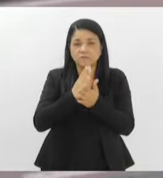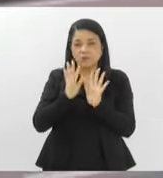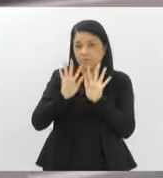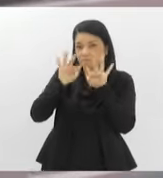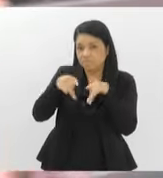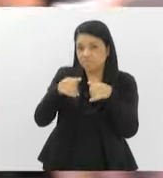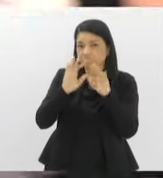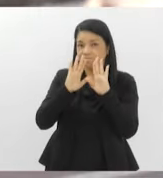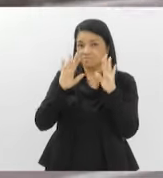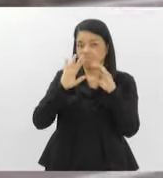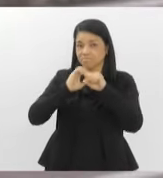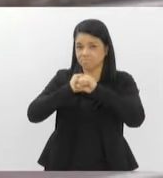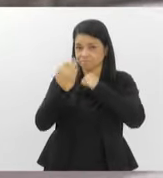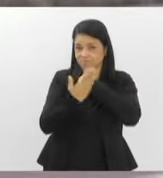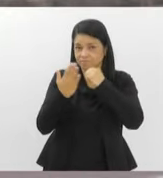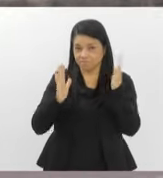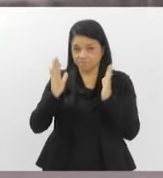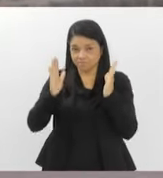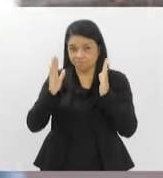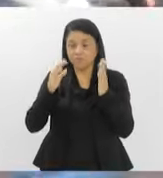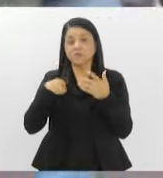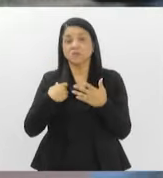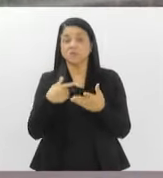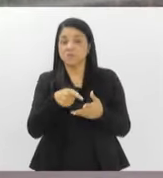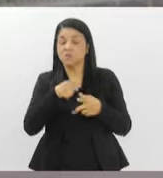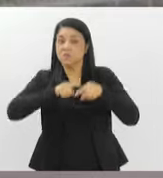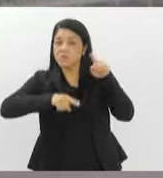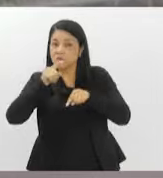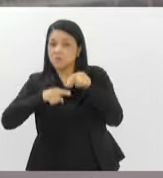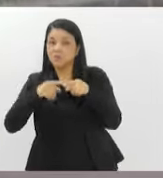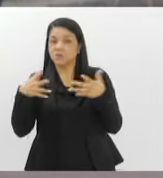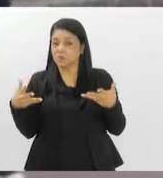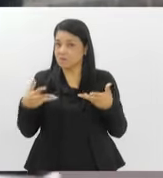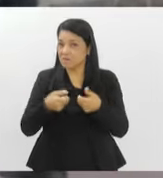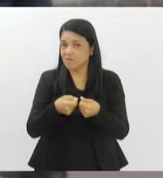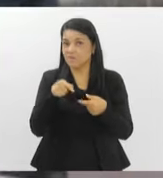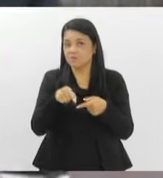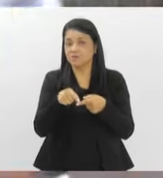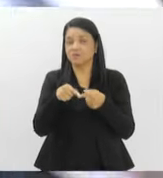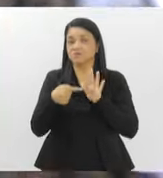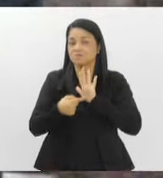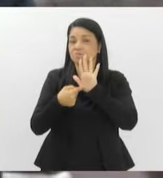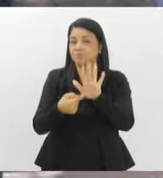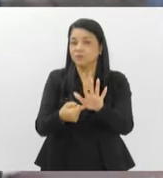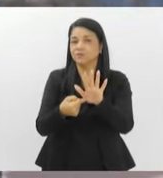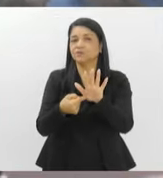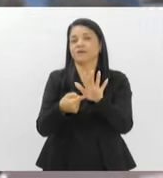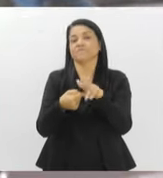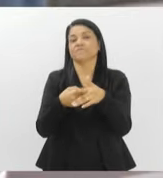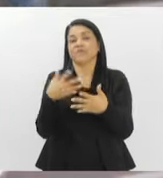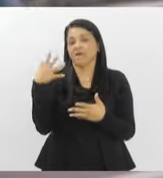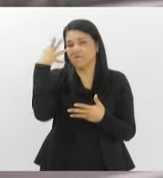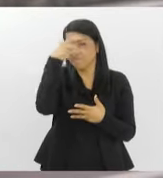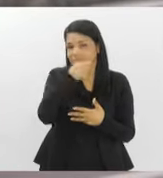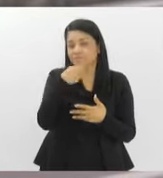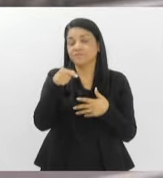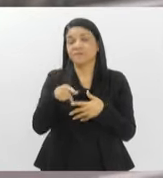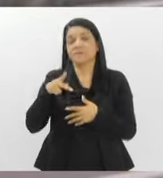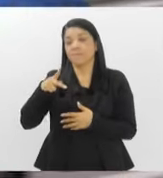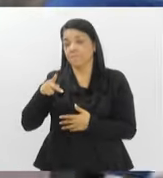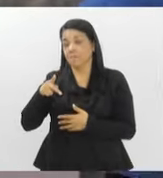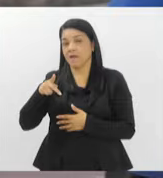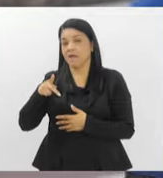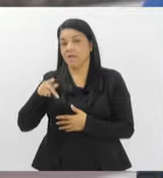a pandemia a gente ter um produto super bacana para valorizar essa região e apresentar essa excepcionalidade que tem nessa região de Paraty e Ilha Grande.